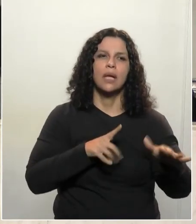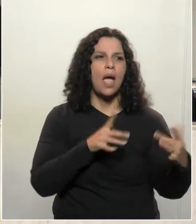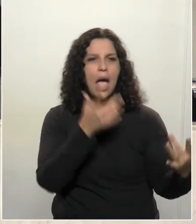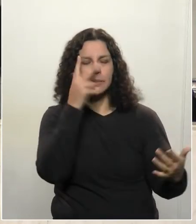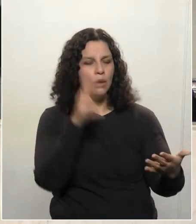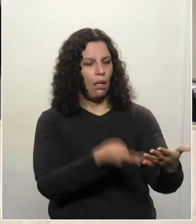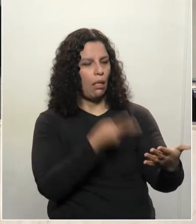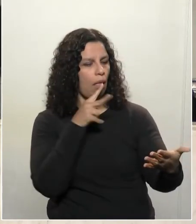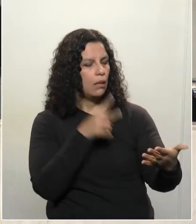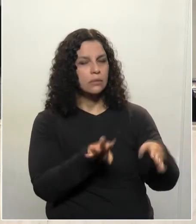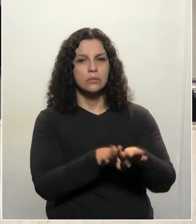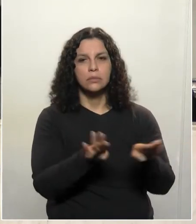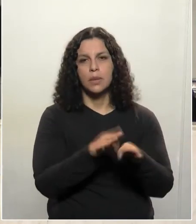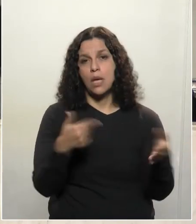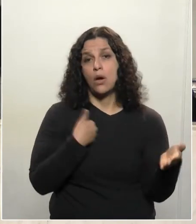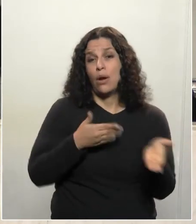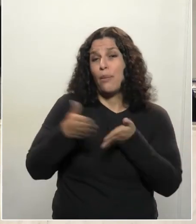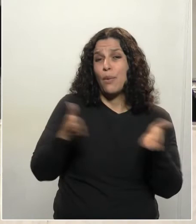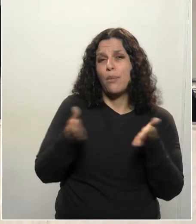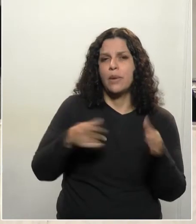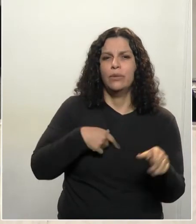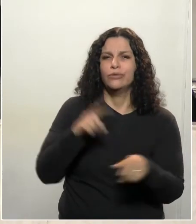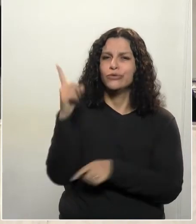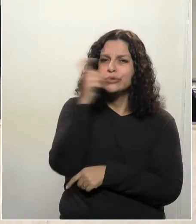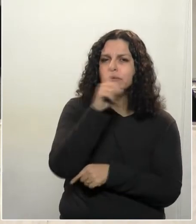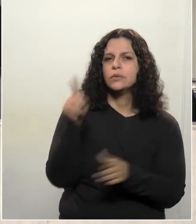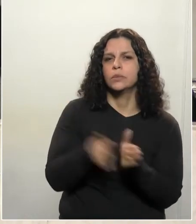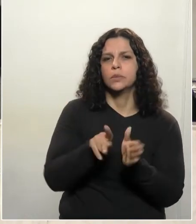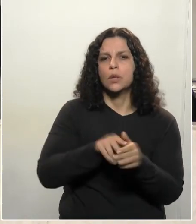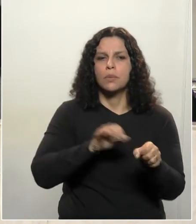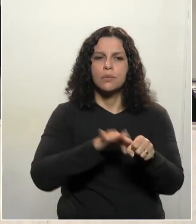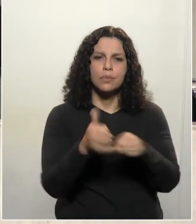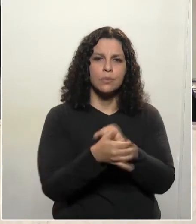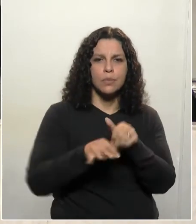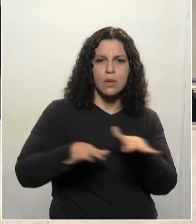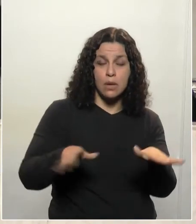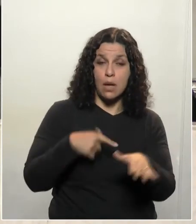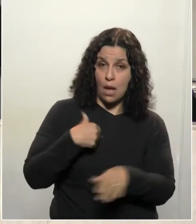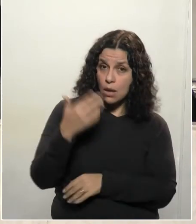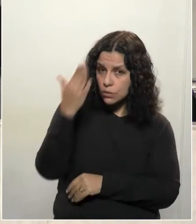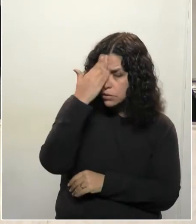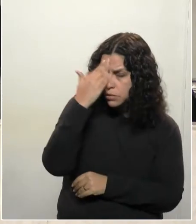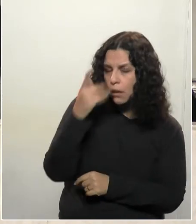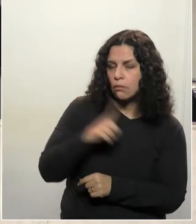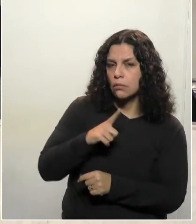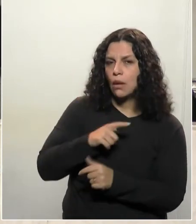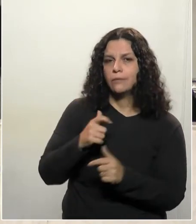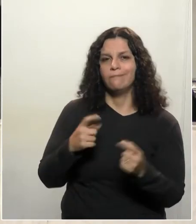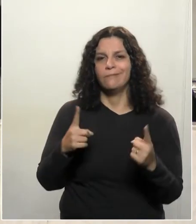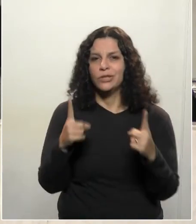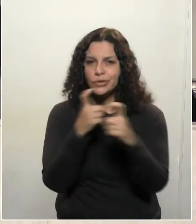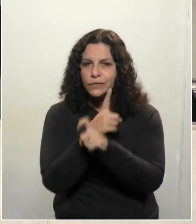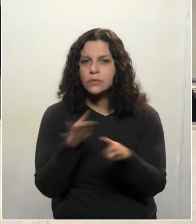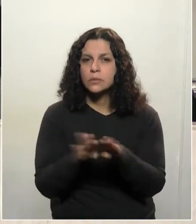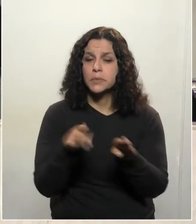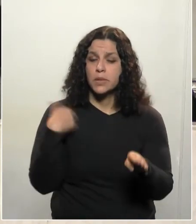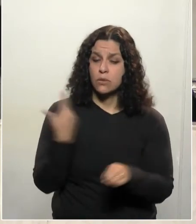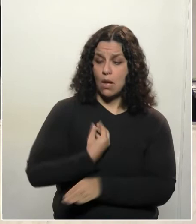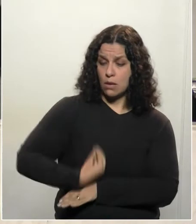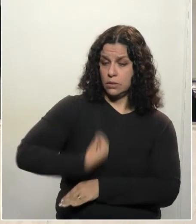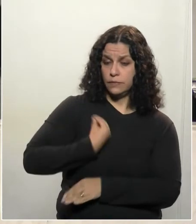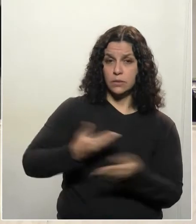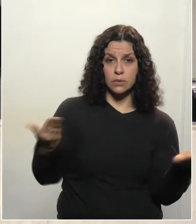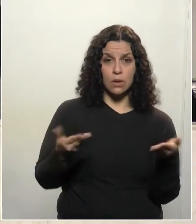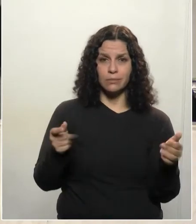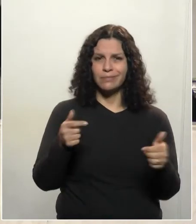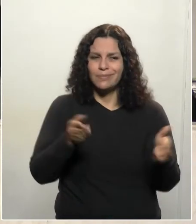num momento pior que o país está enfrentando, que é o da pandemia. É um tema que eu sei que tem controvérsia, mas vivemos uma época